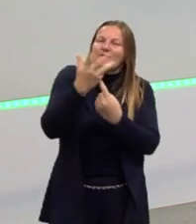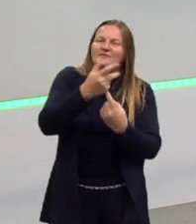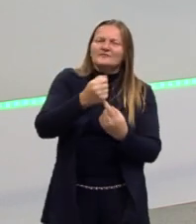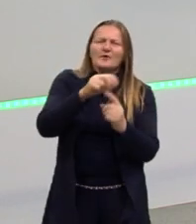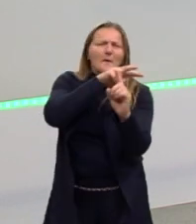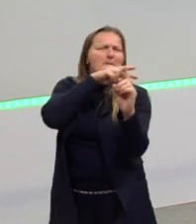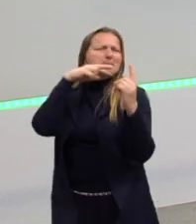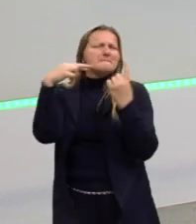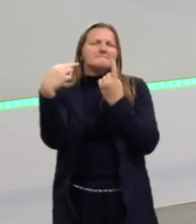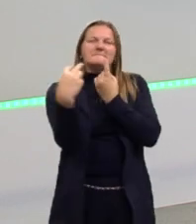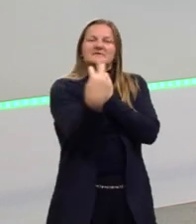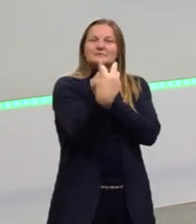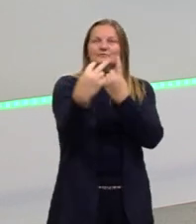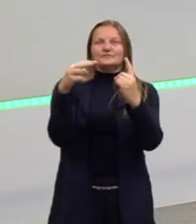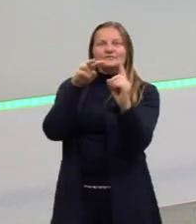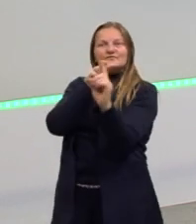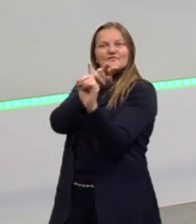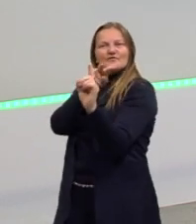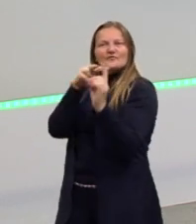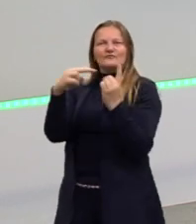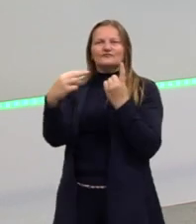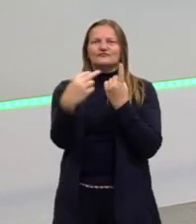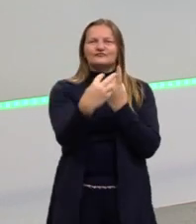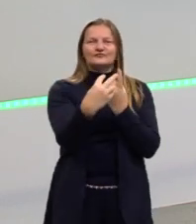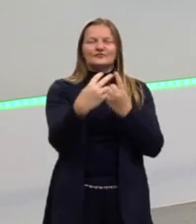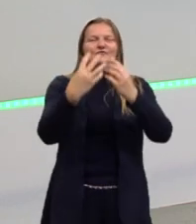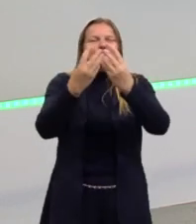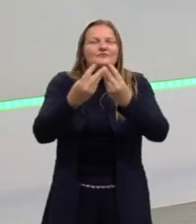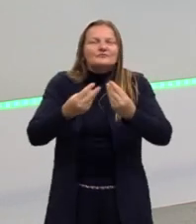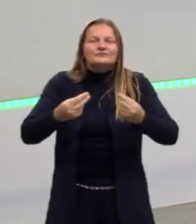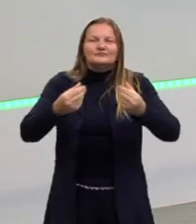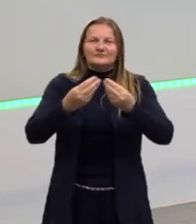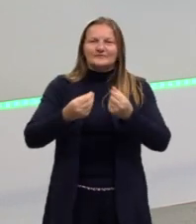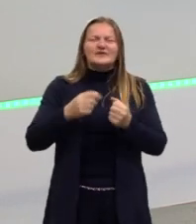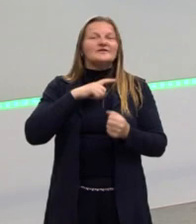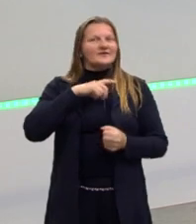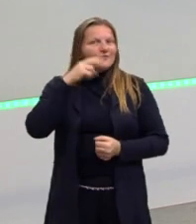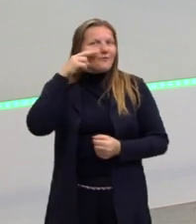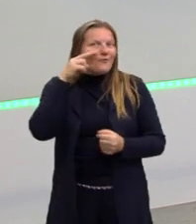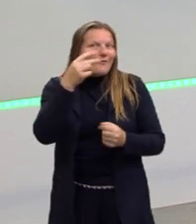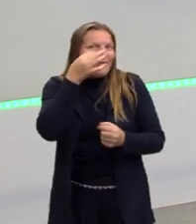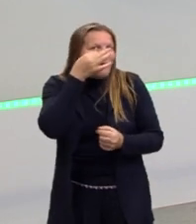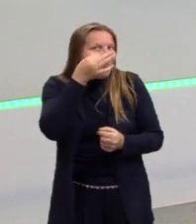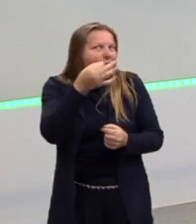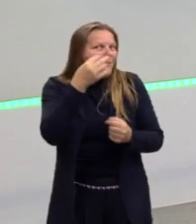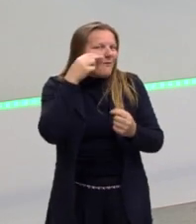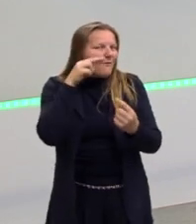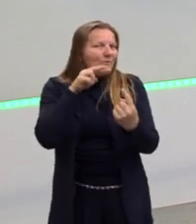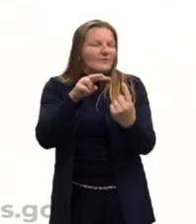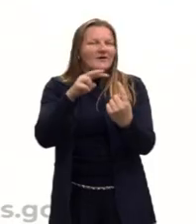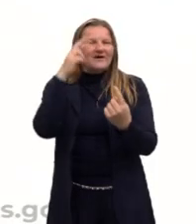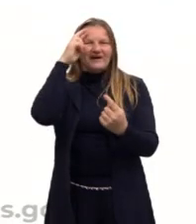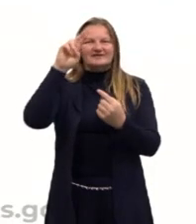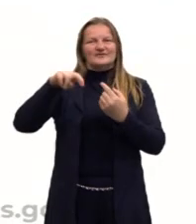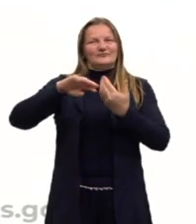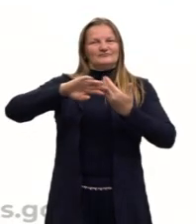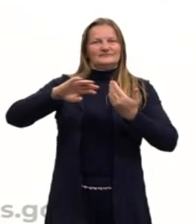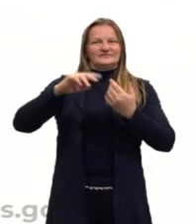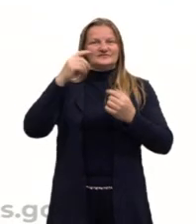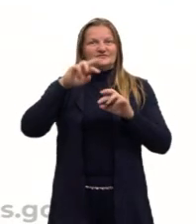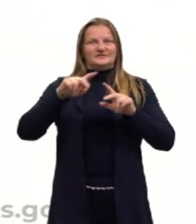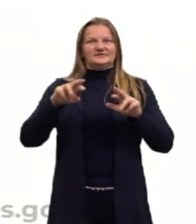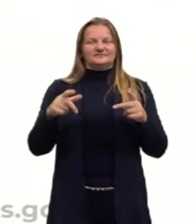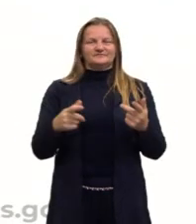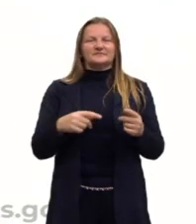perspectivas, de forma crítica, de forma sensível. Tem um olhar que a razão não traz para nós. Então, é por isso que